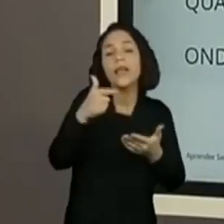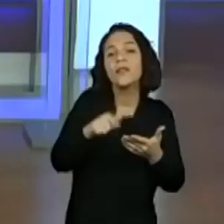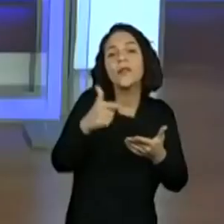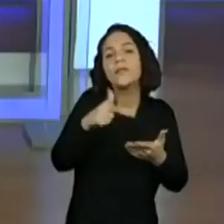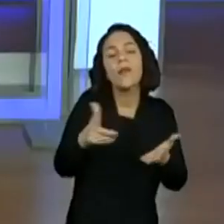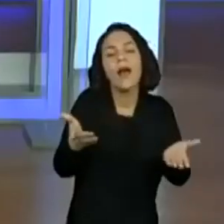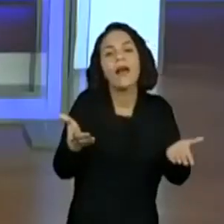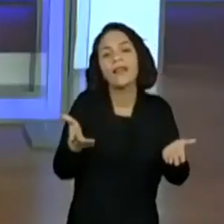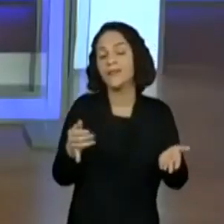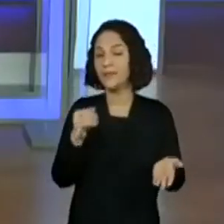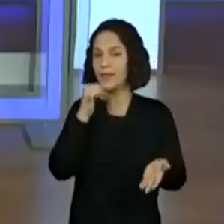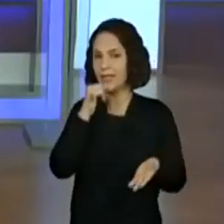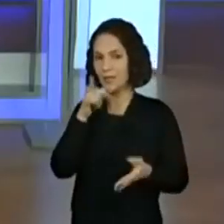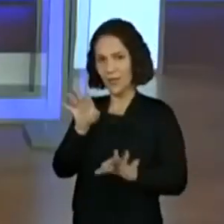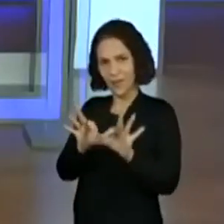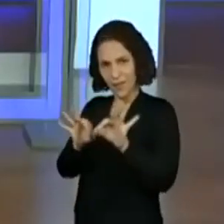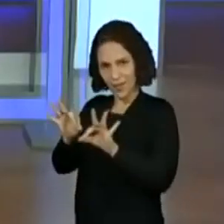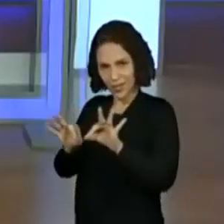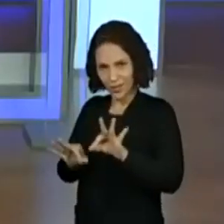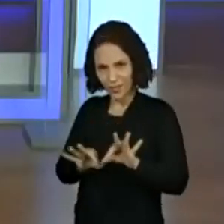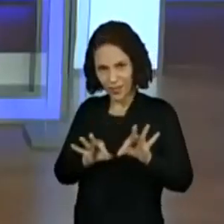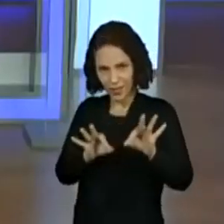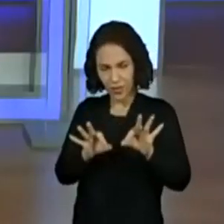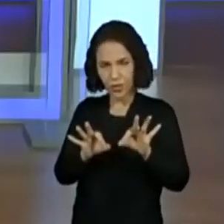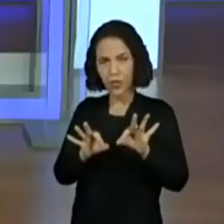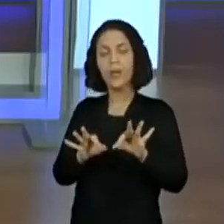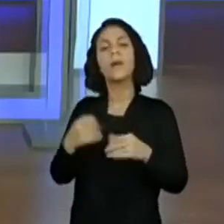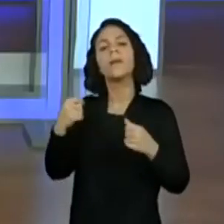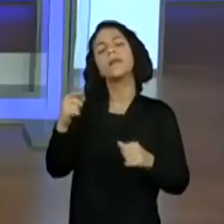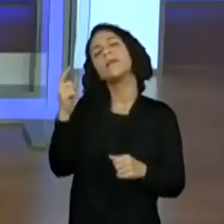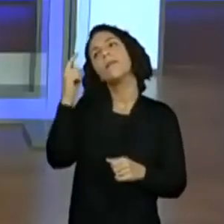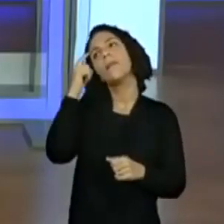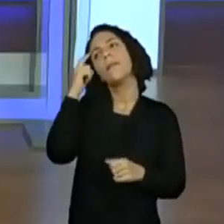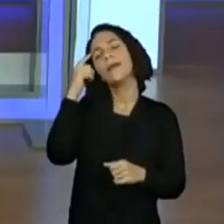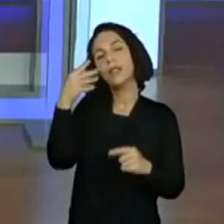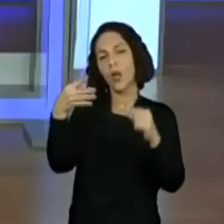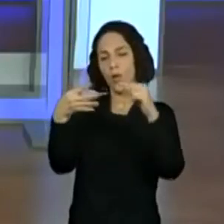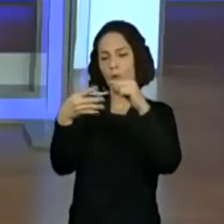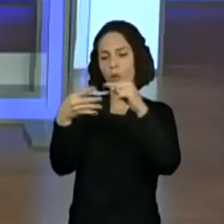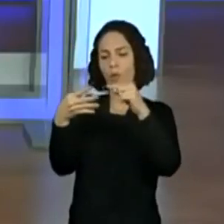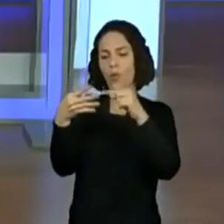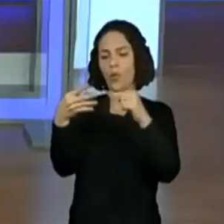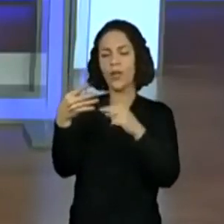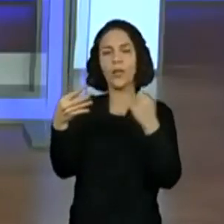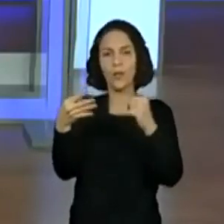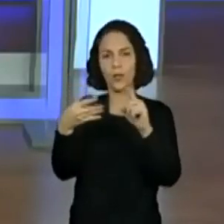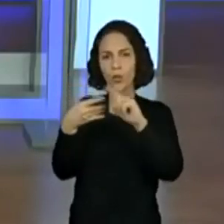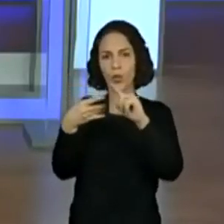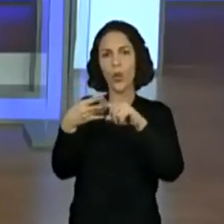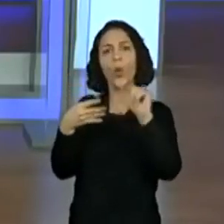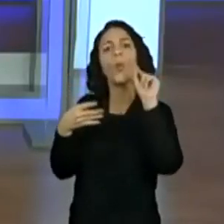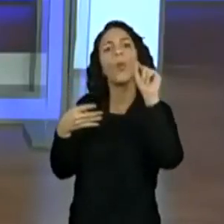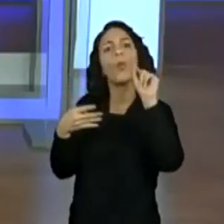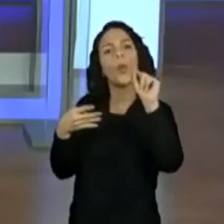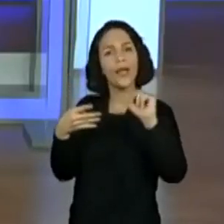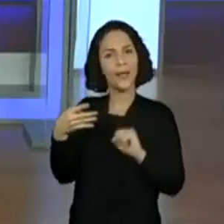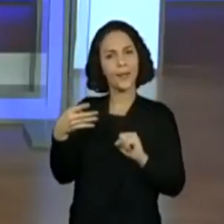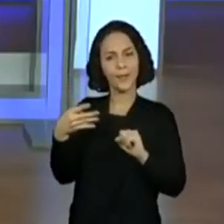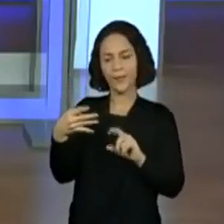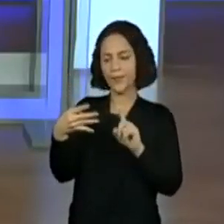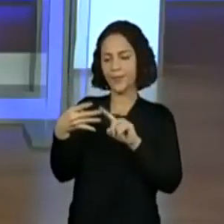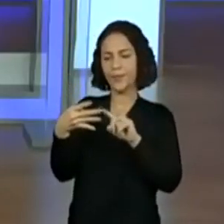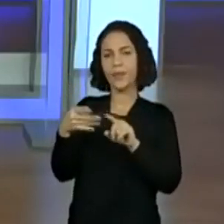Ana, que quando a gente faz o planejamento, a gente tem sempre quatro pontos importantes. O que, que a gente definiu ali,